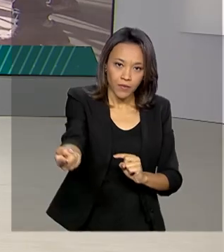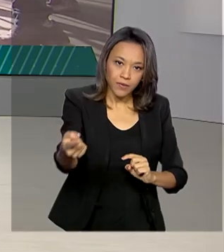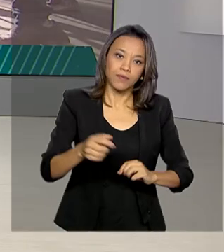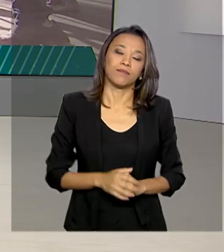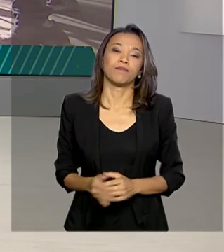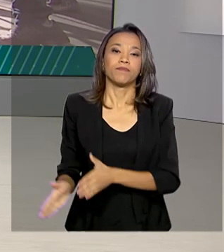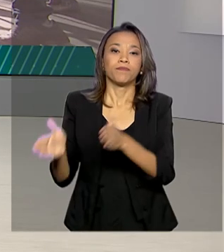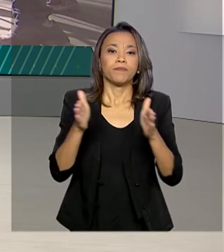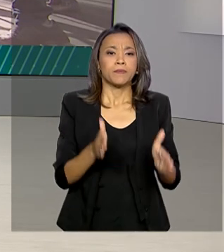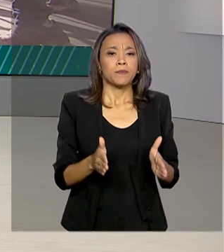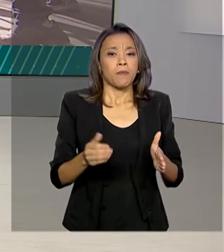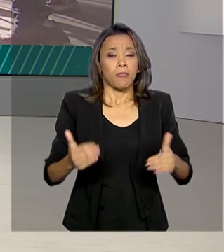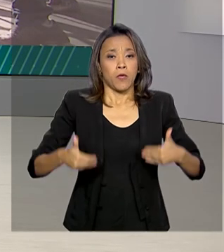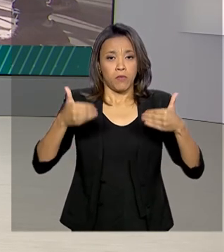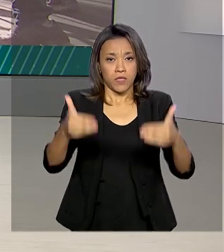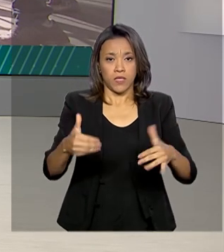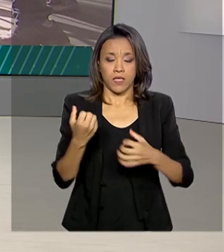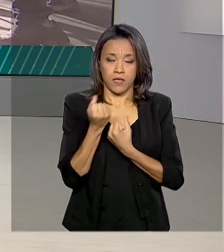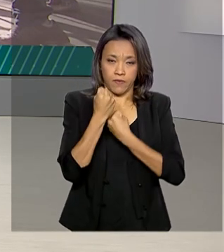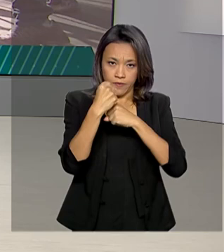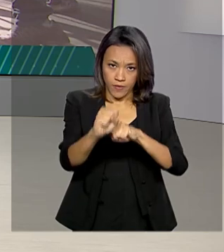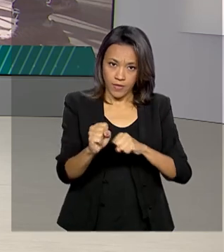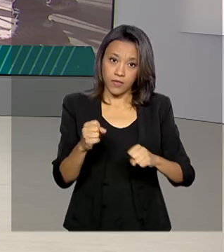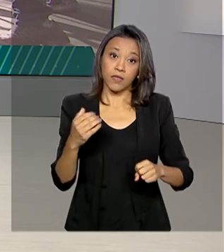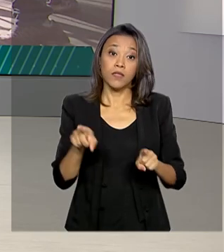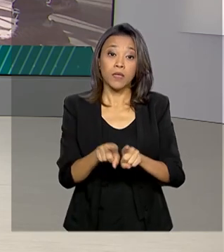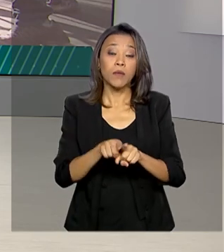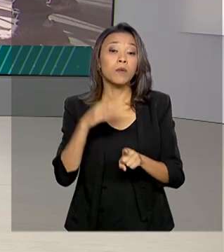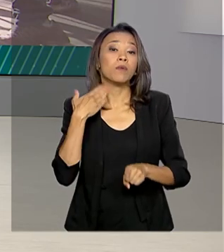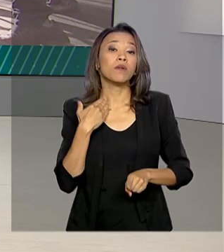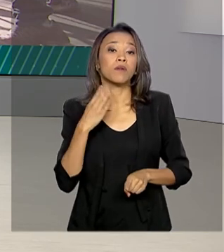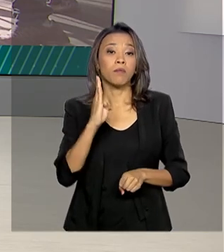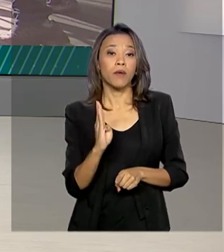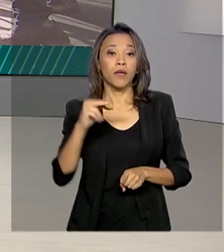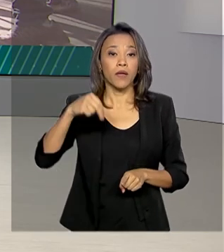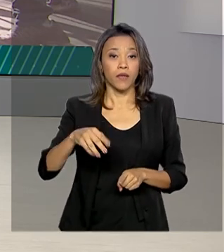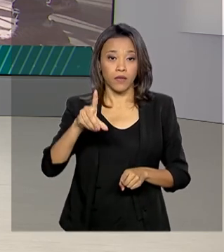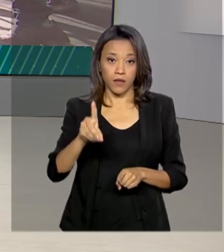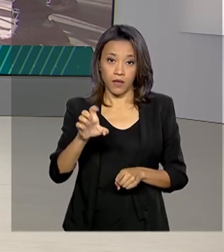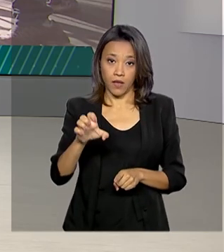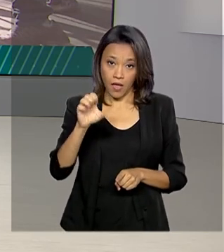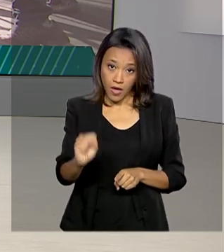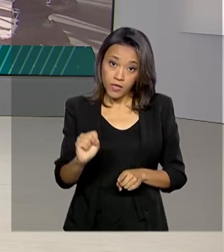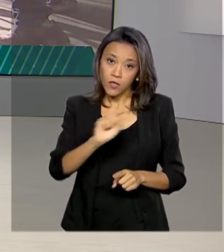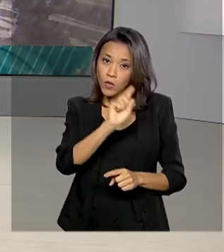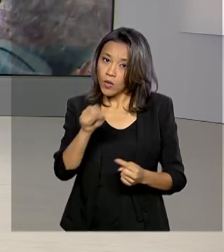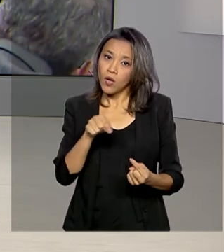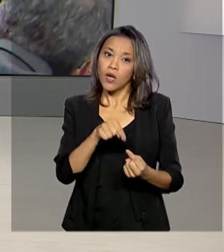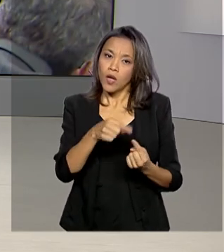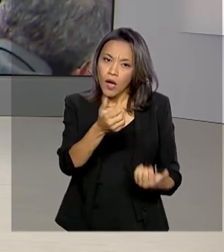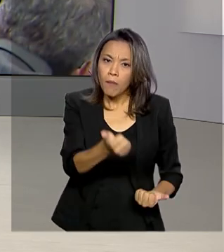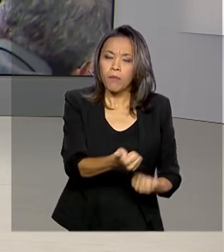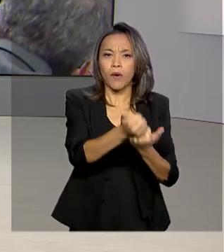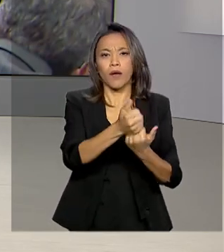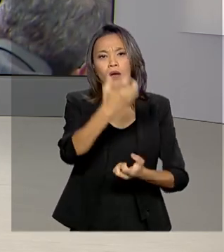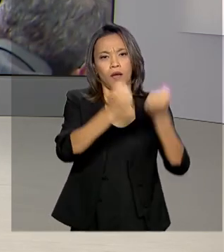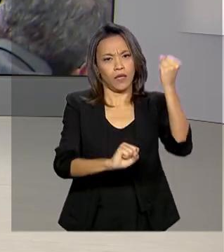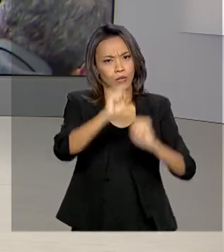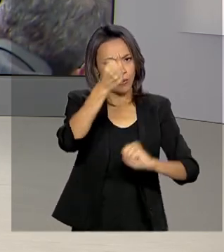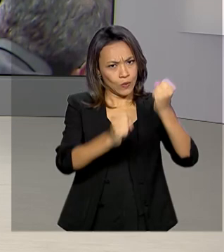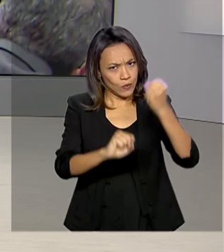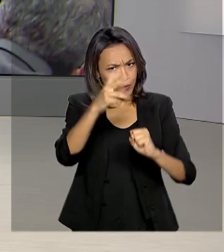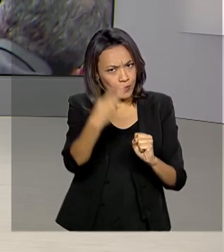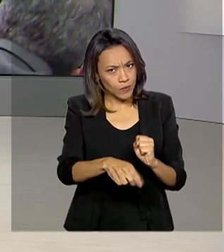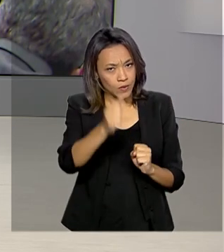O Ministério da Defesa e o BNDES assinaram um acordo para fortalecer a indústria de defesa no país. A ideia